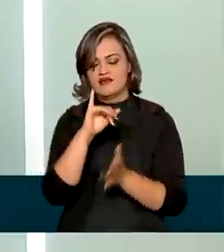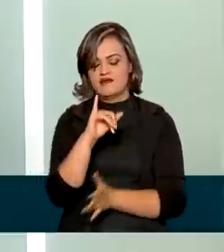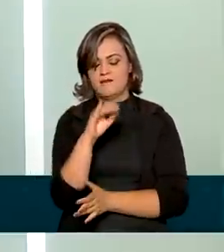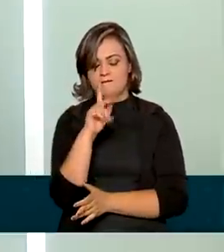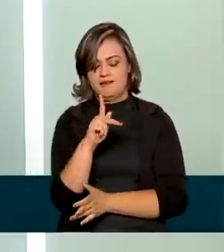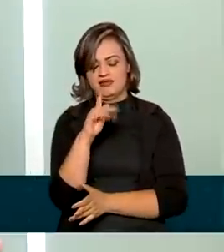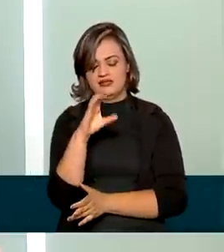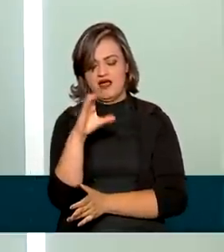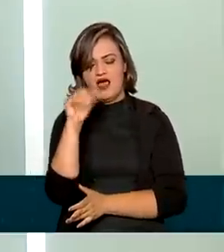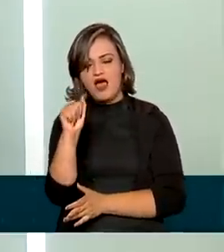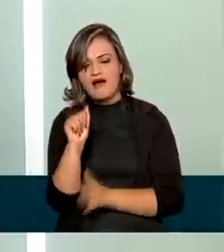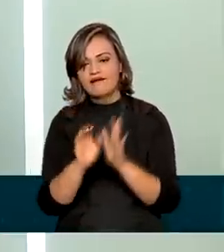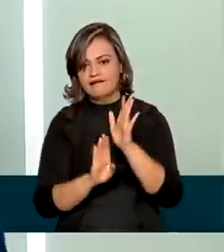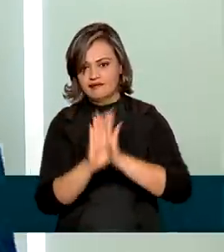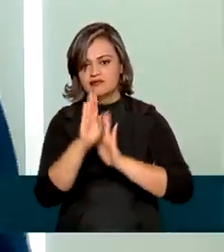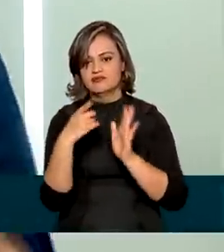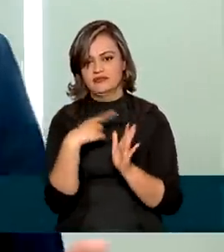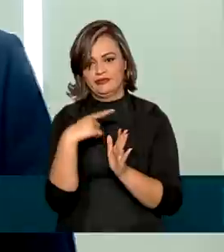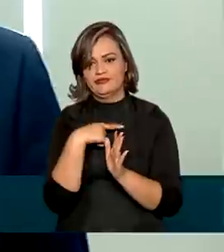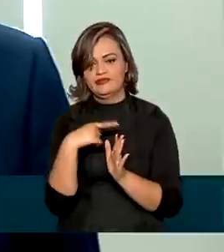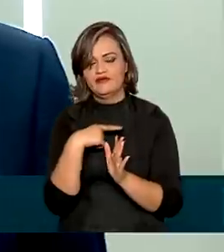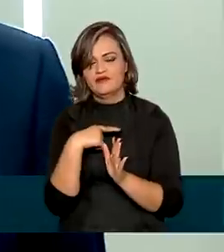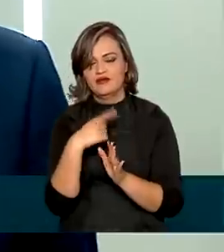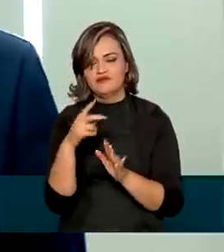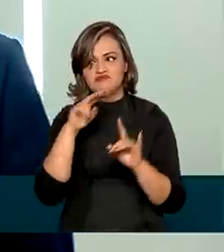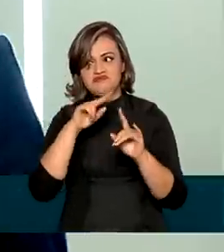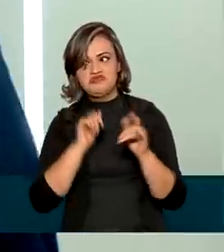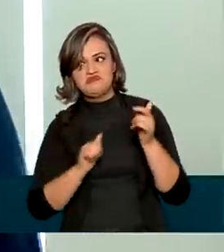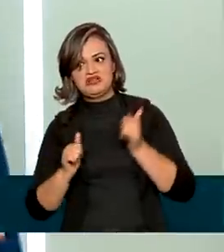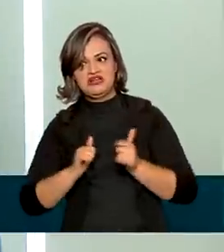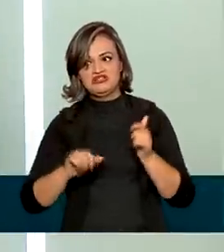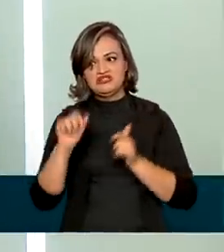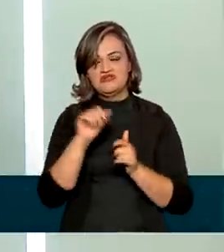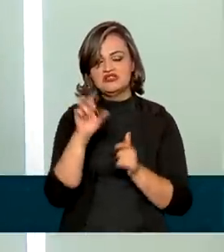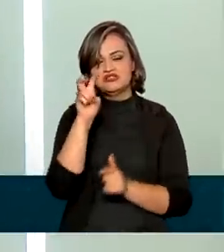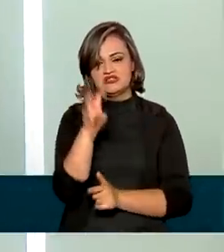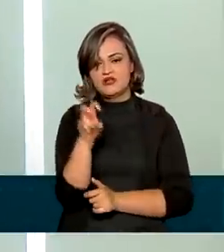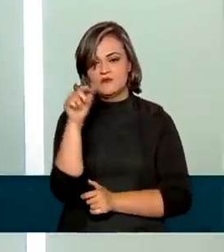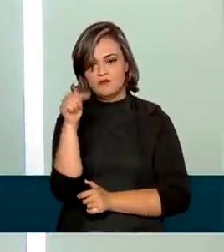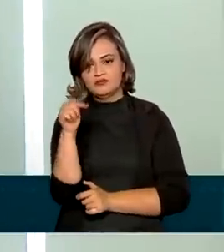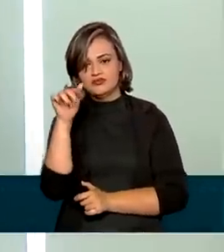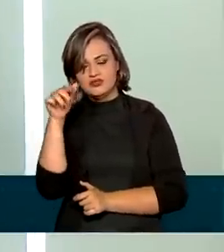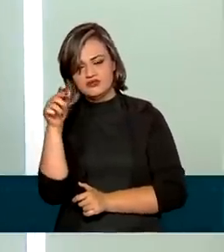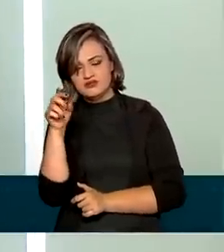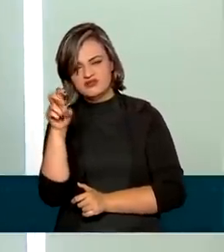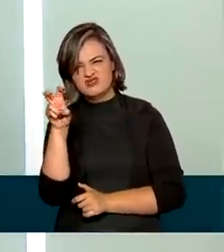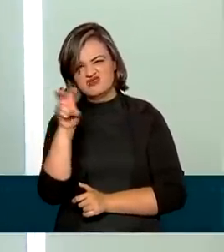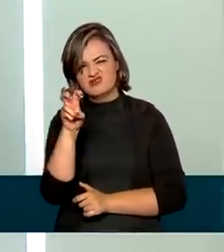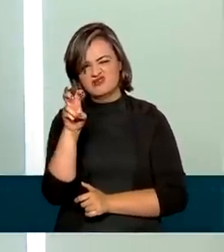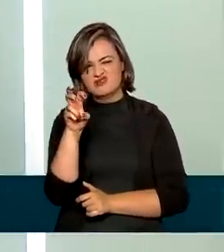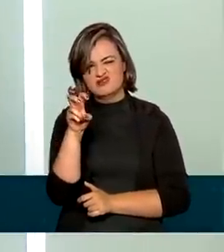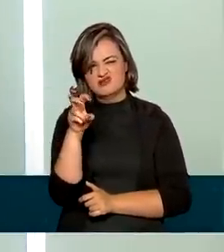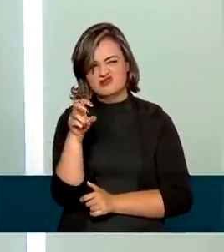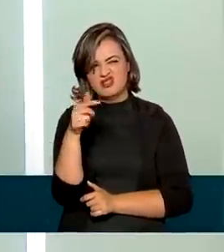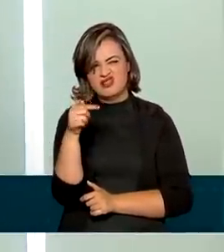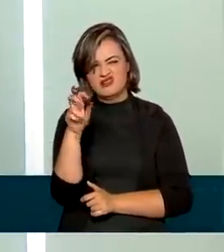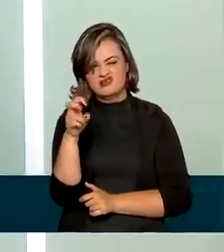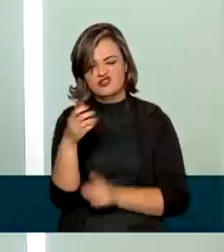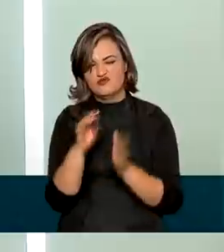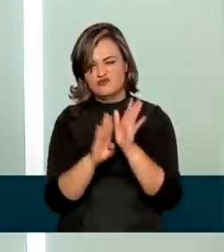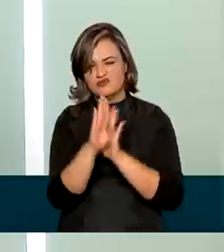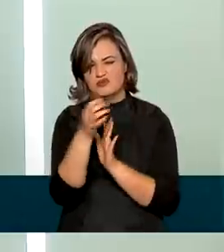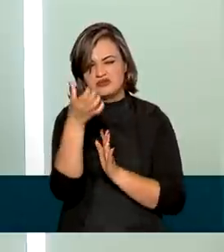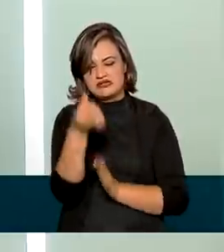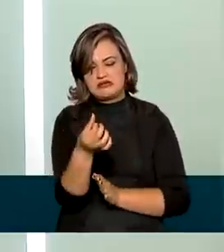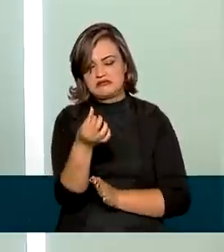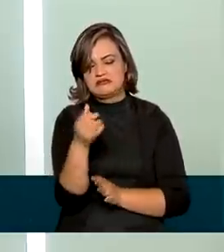IPCA, cresceu em termos de expectativas dos agentes econômicos de 5,75% para algo em torno de 6,25%